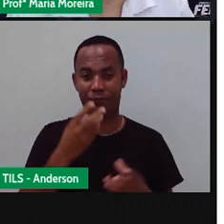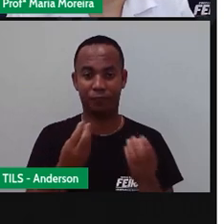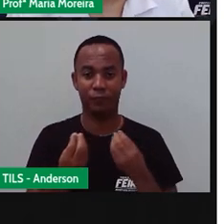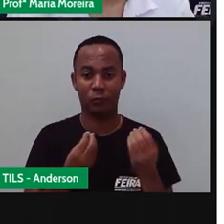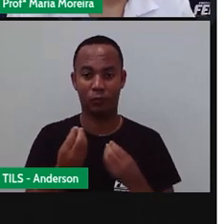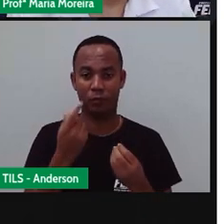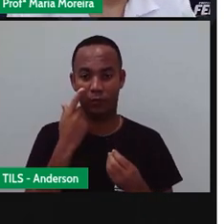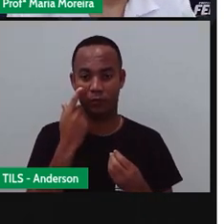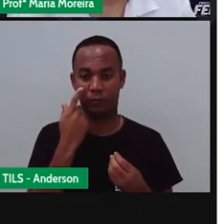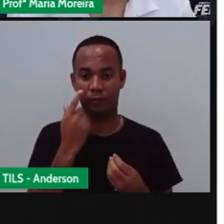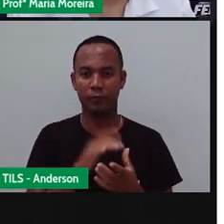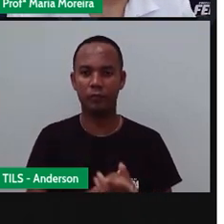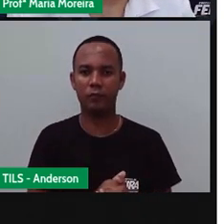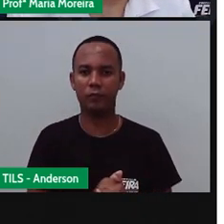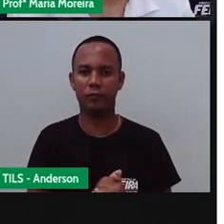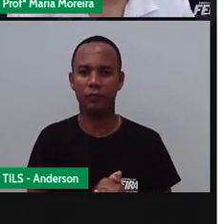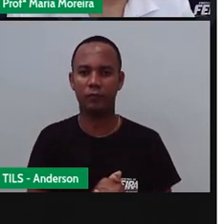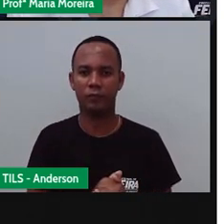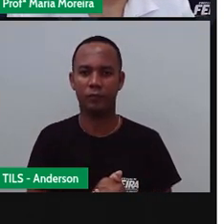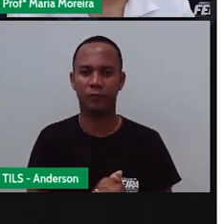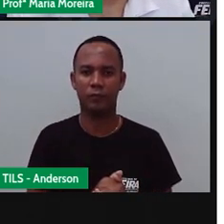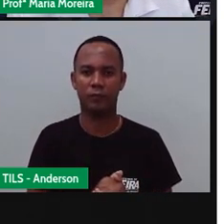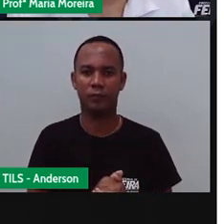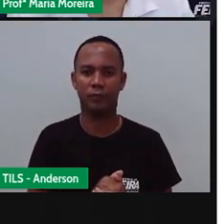Lá vem História